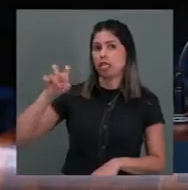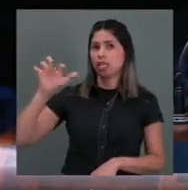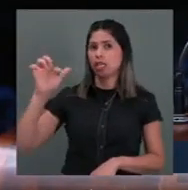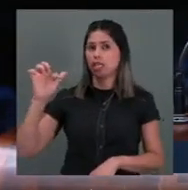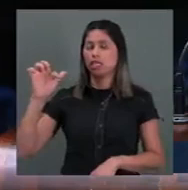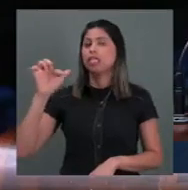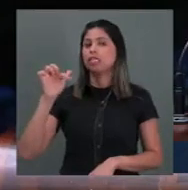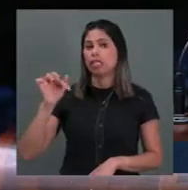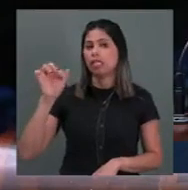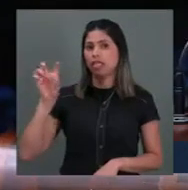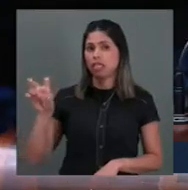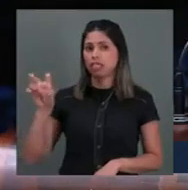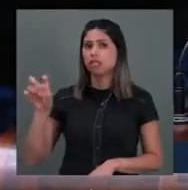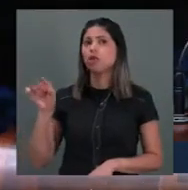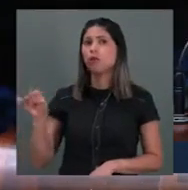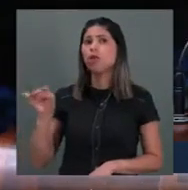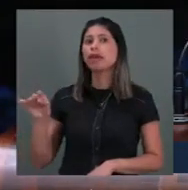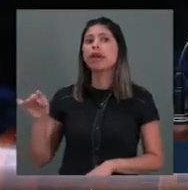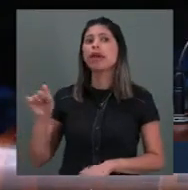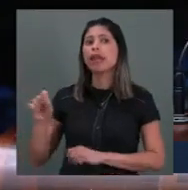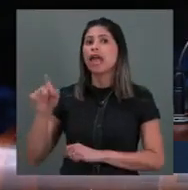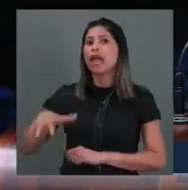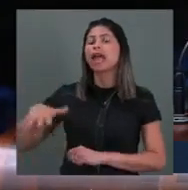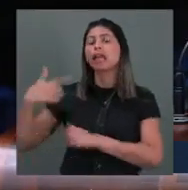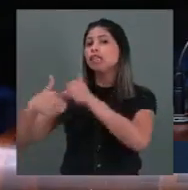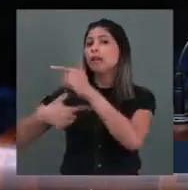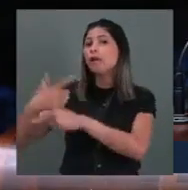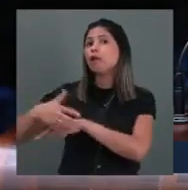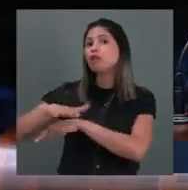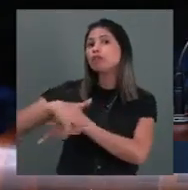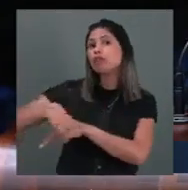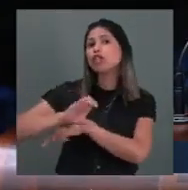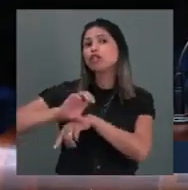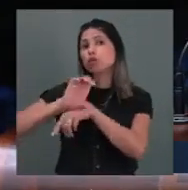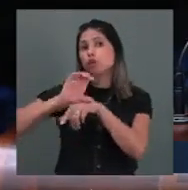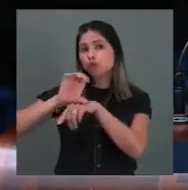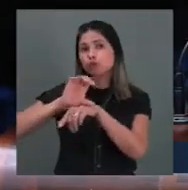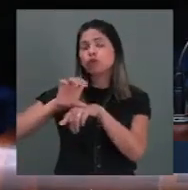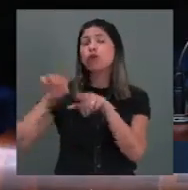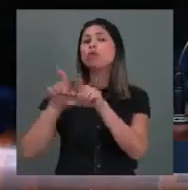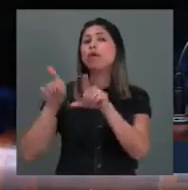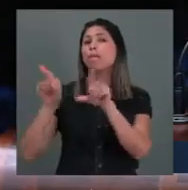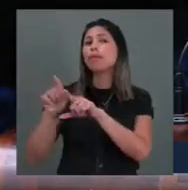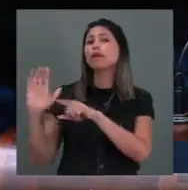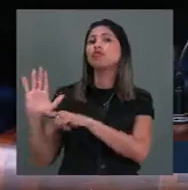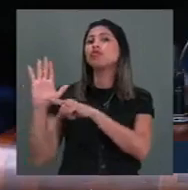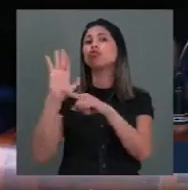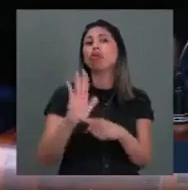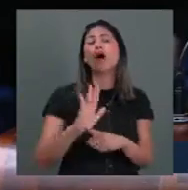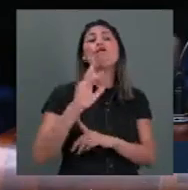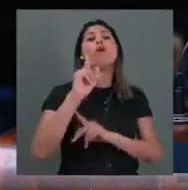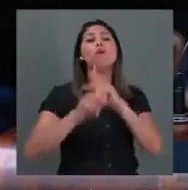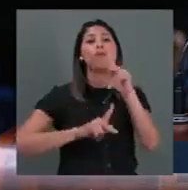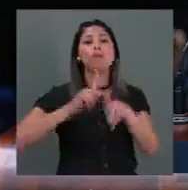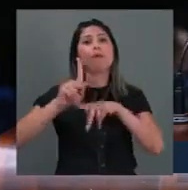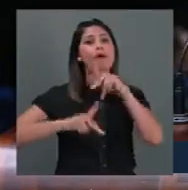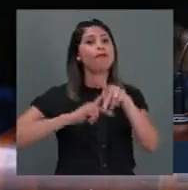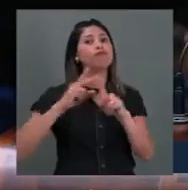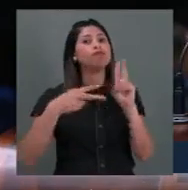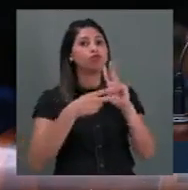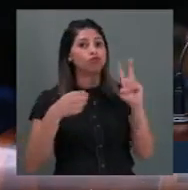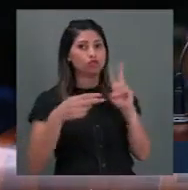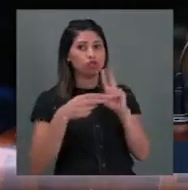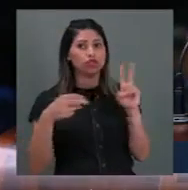Minorias na Constituinte, que debateu o direito dos povos indígenas, negros, pessoas com deficiência,